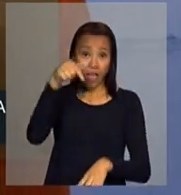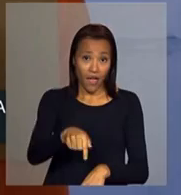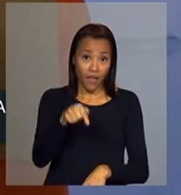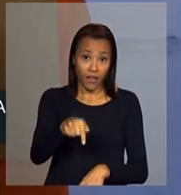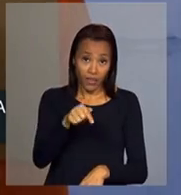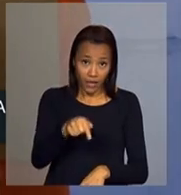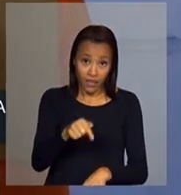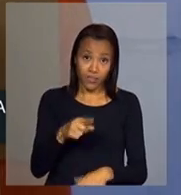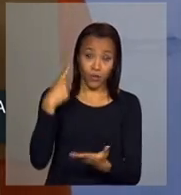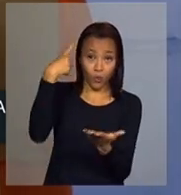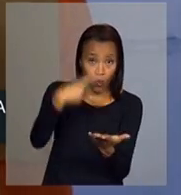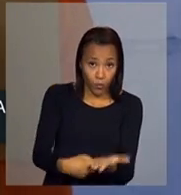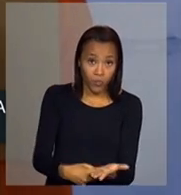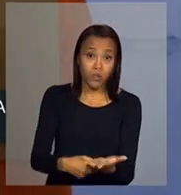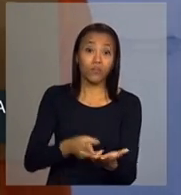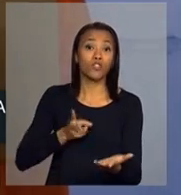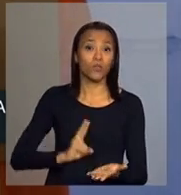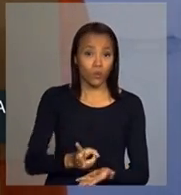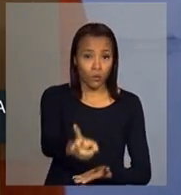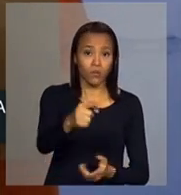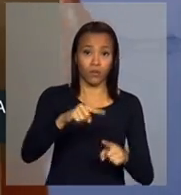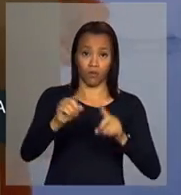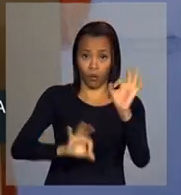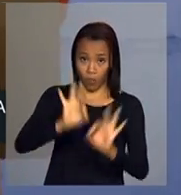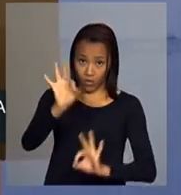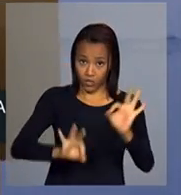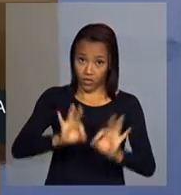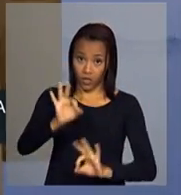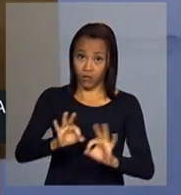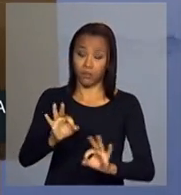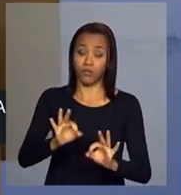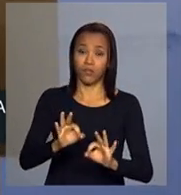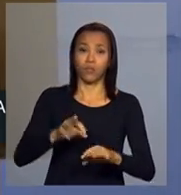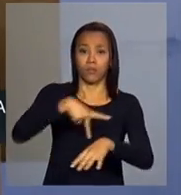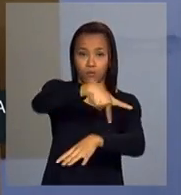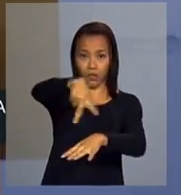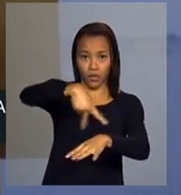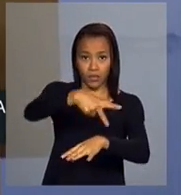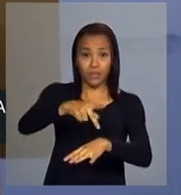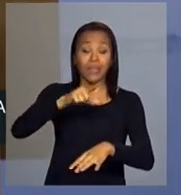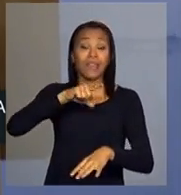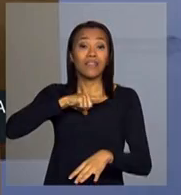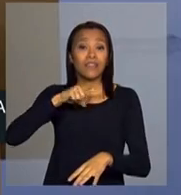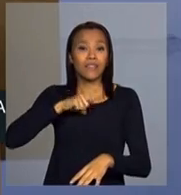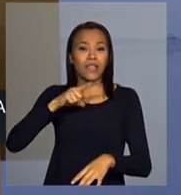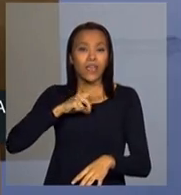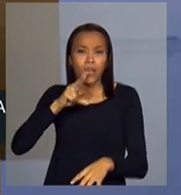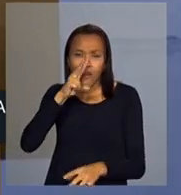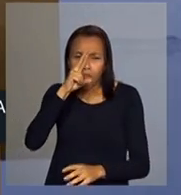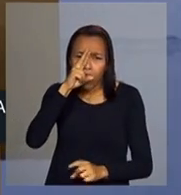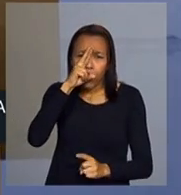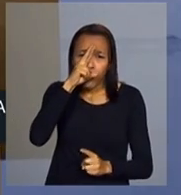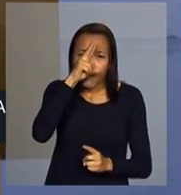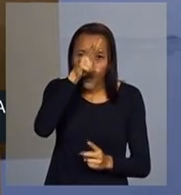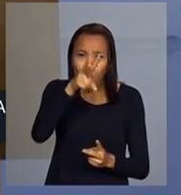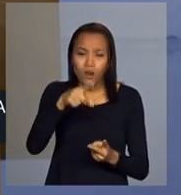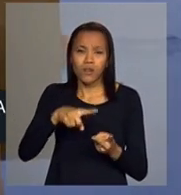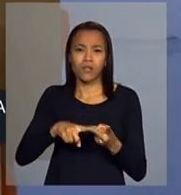sustentar o projeto de nação, ela tem uma fonte de força e de energia.